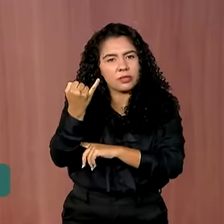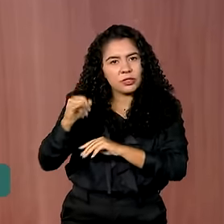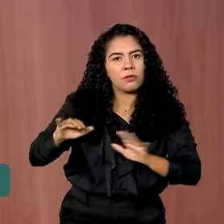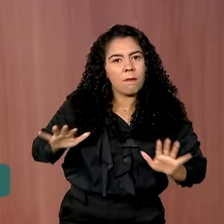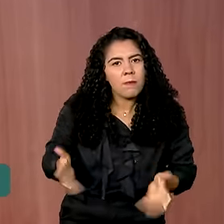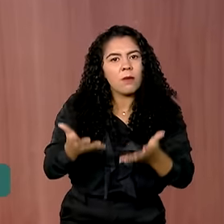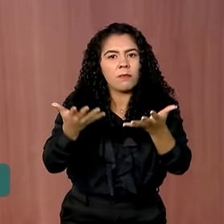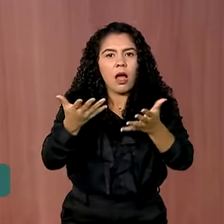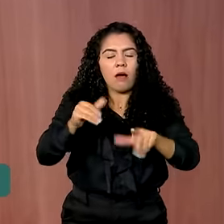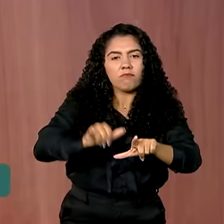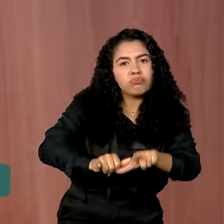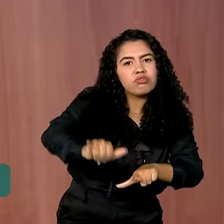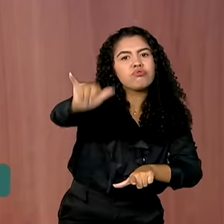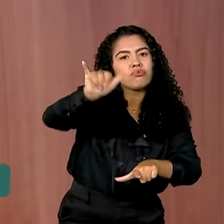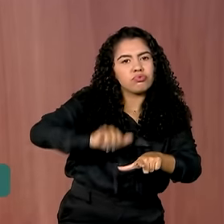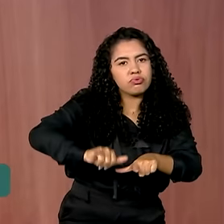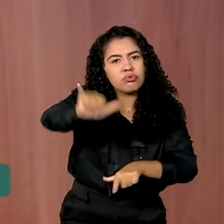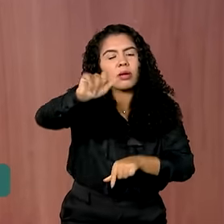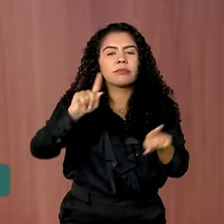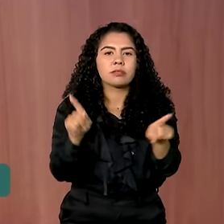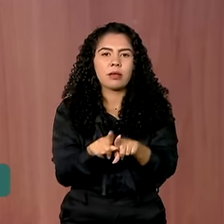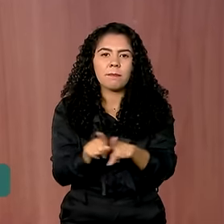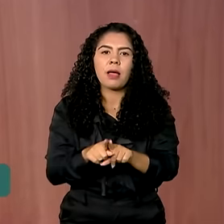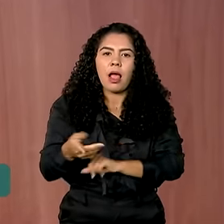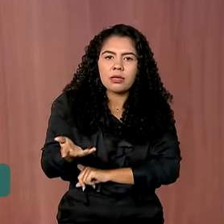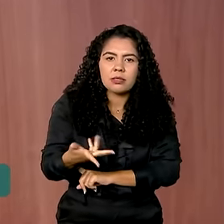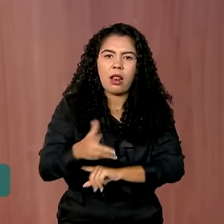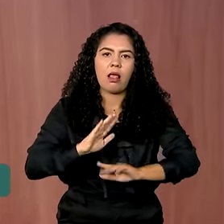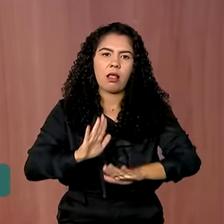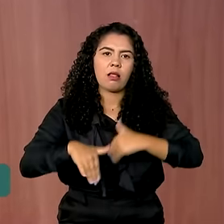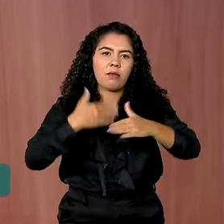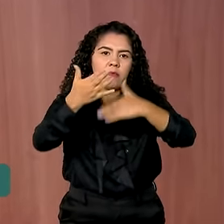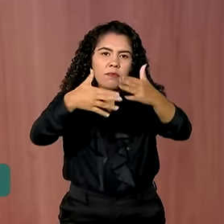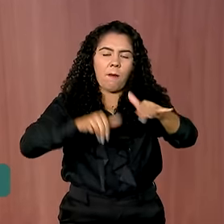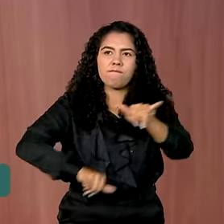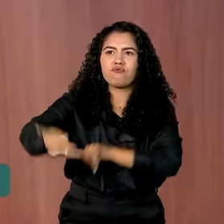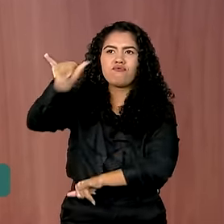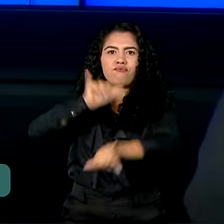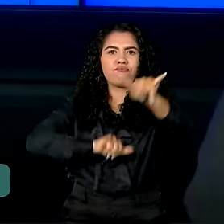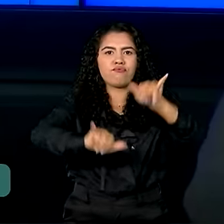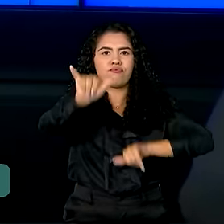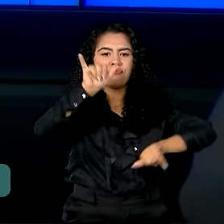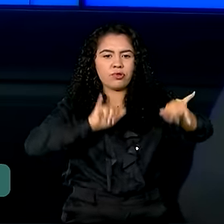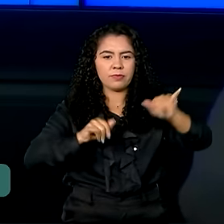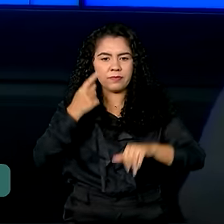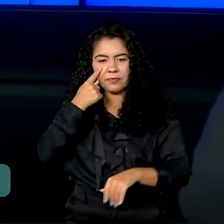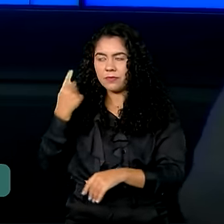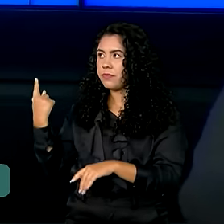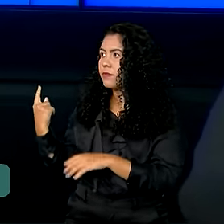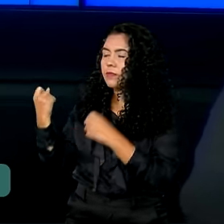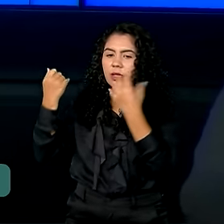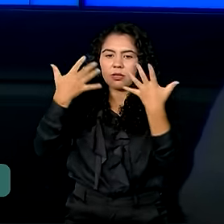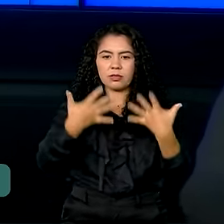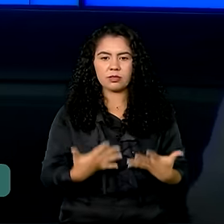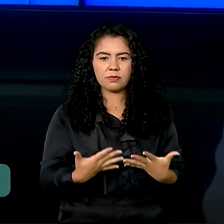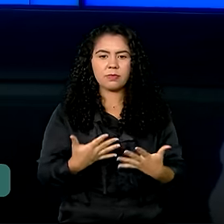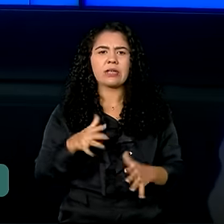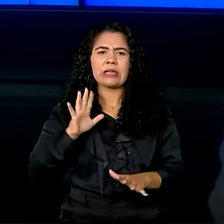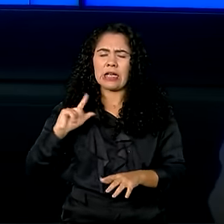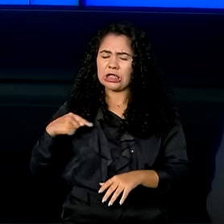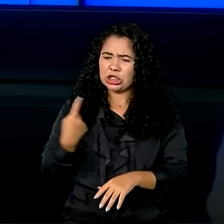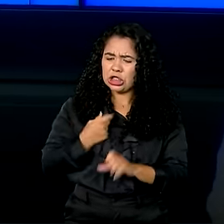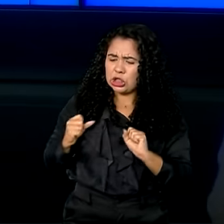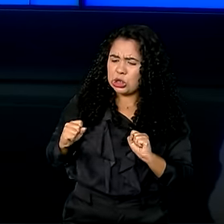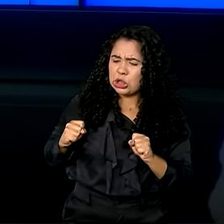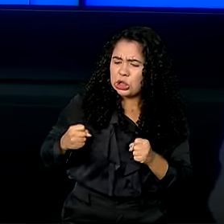do transporte aéreo e da aceleração do desenvolvimento com ampliação da malha. A gente, depois de muito trabalho,